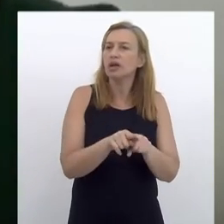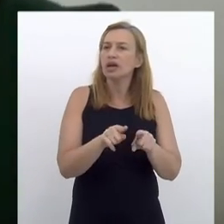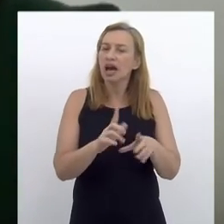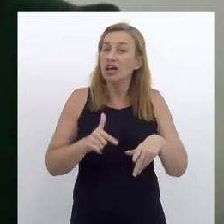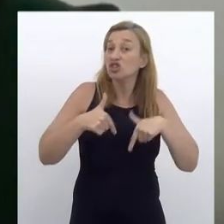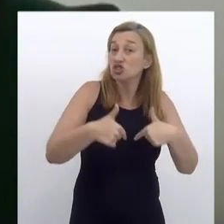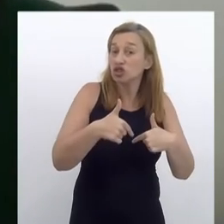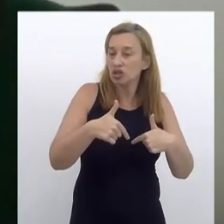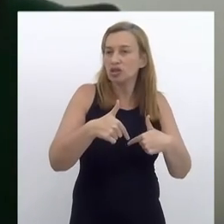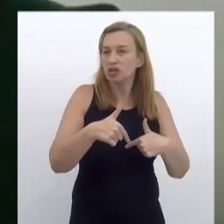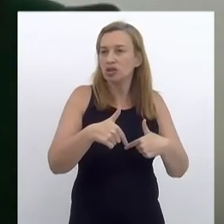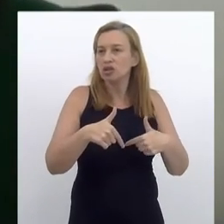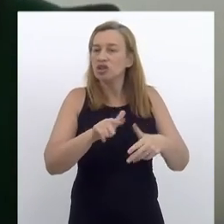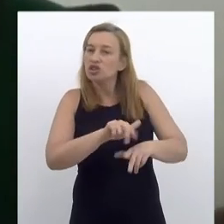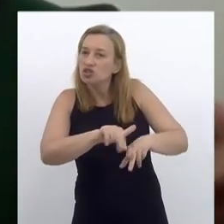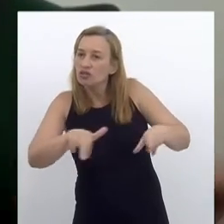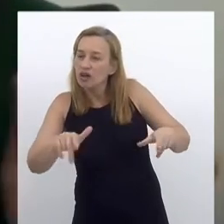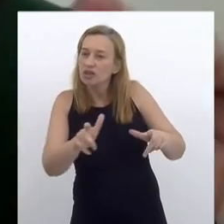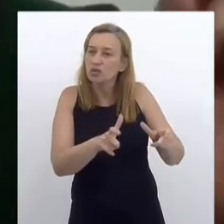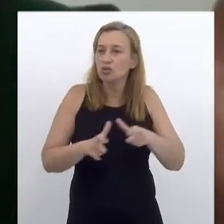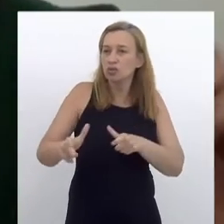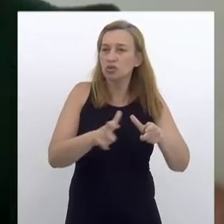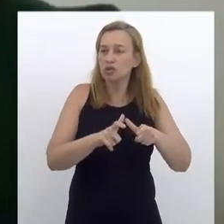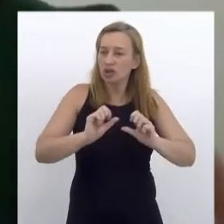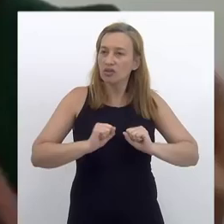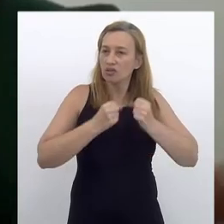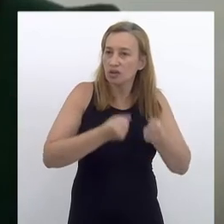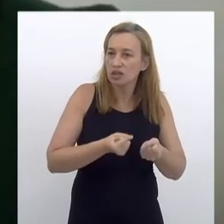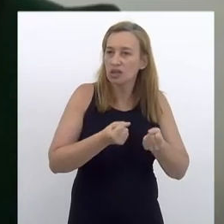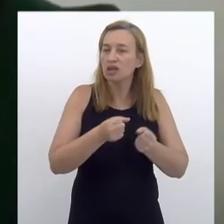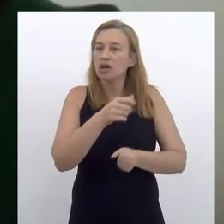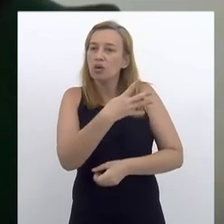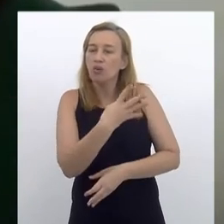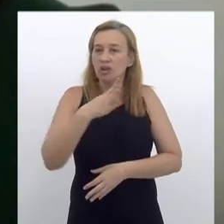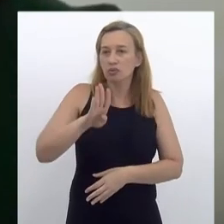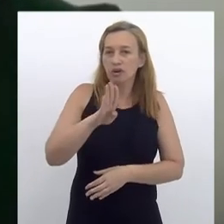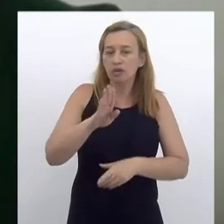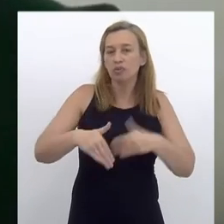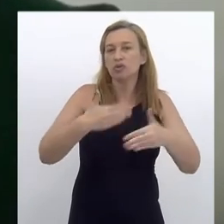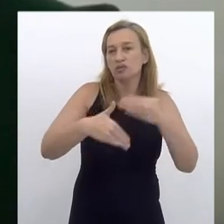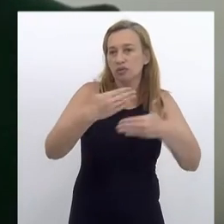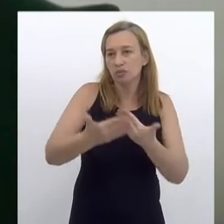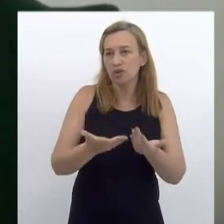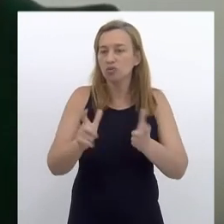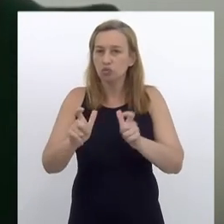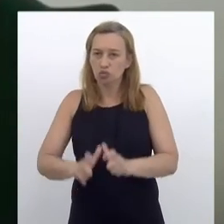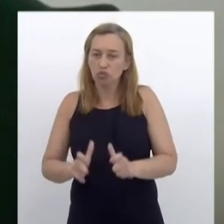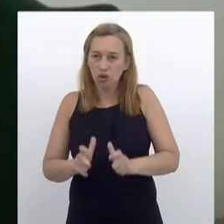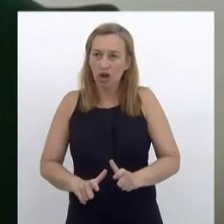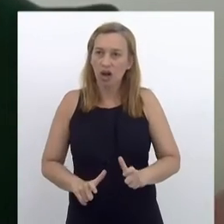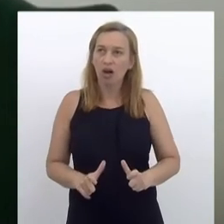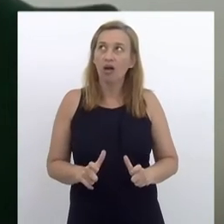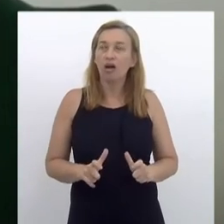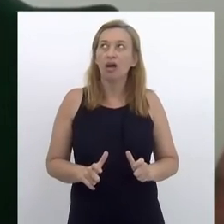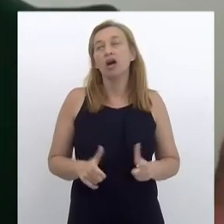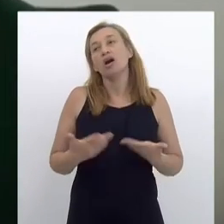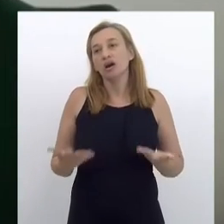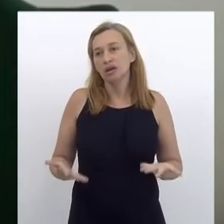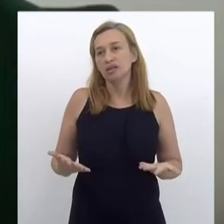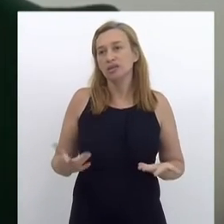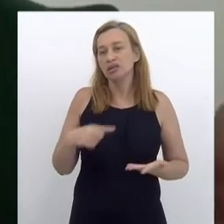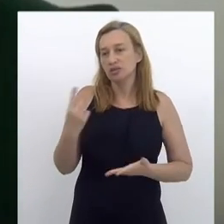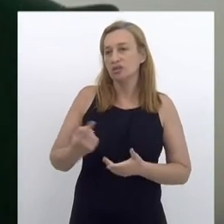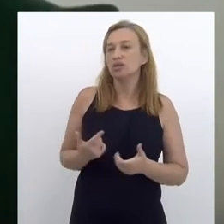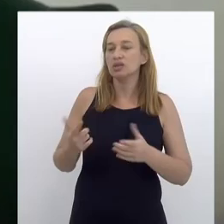podem também atuar em diversos pontos, reforçando a importância da Rota 4B para o desenvolvimento de uma região...